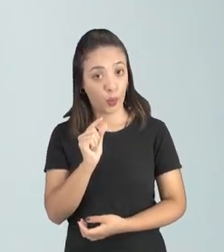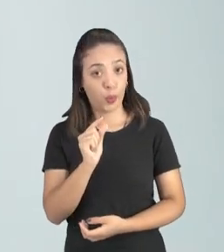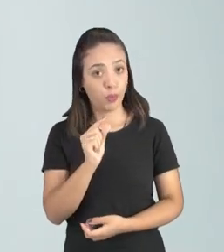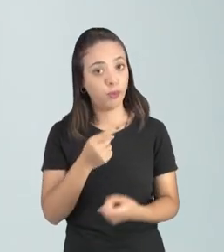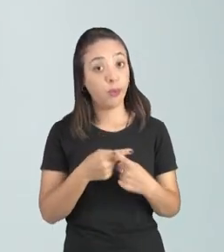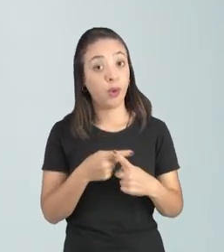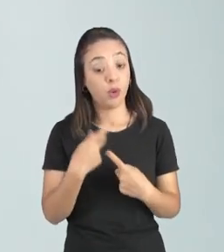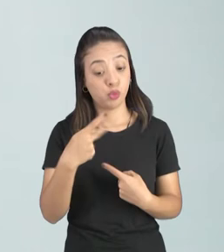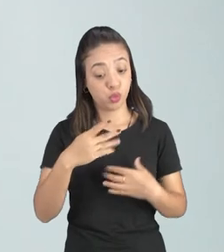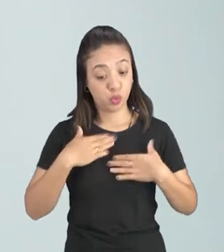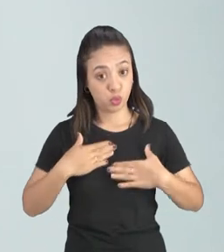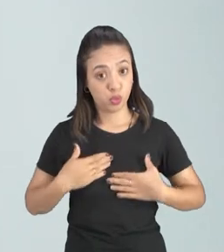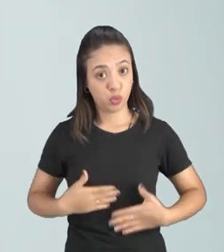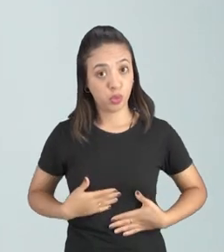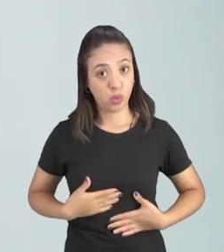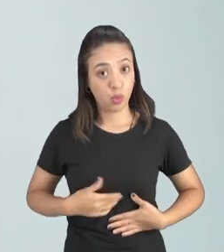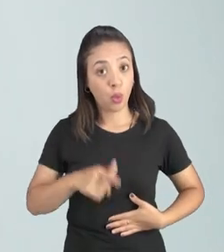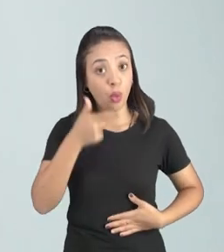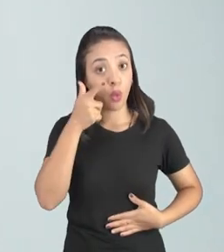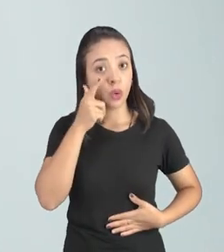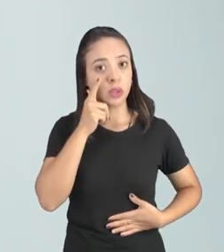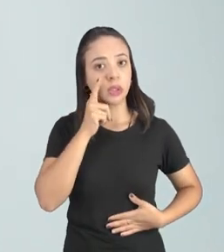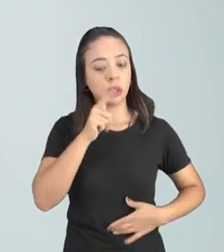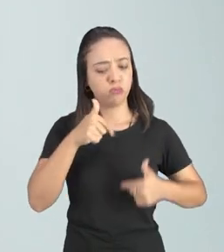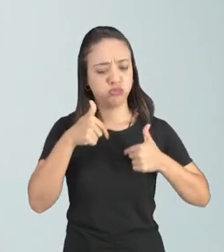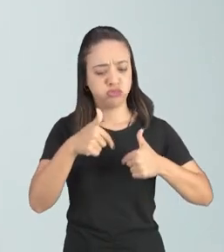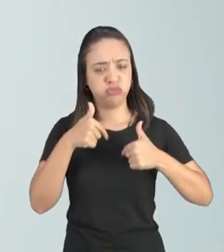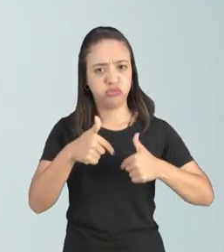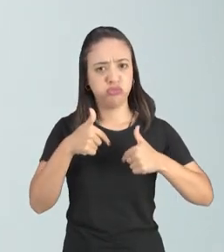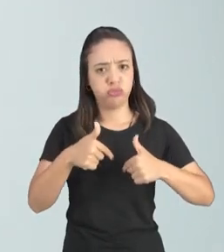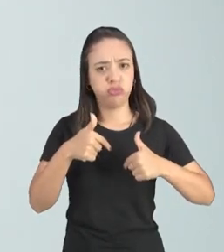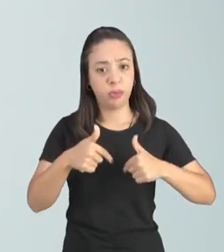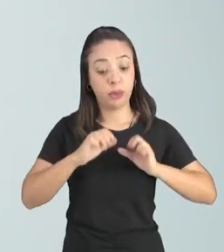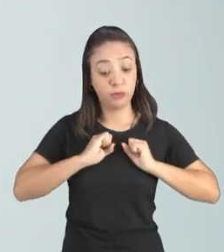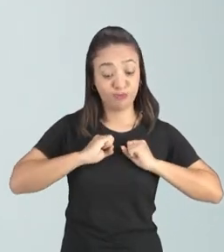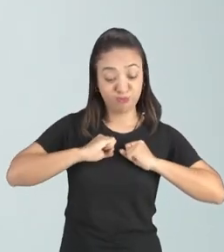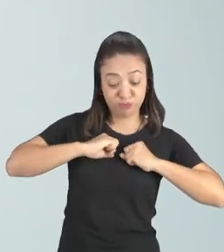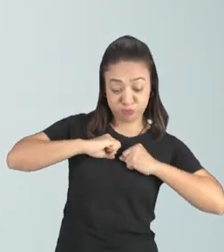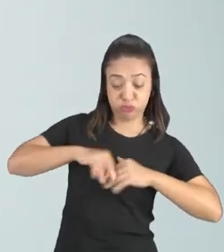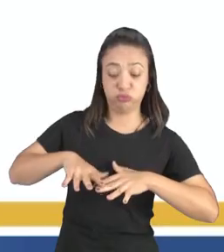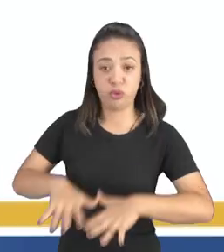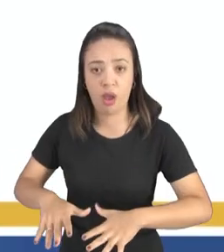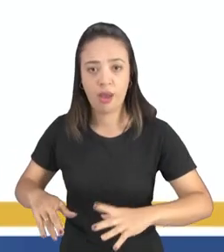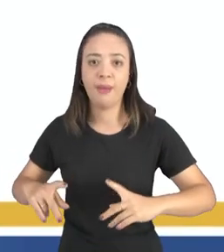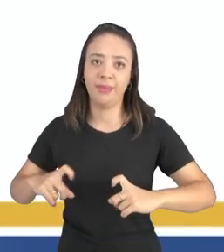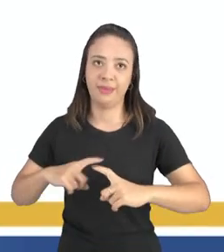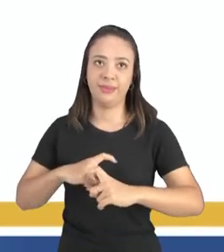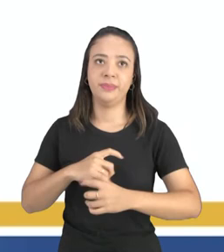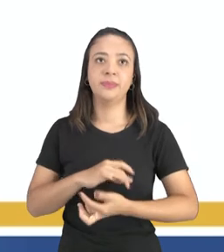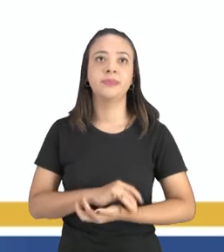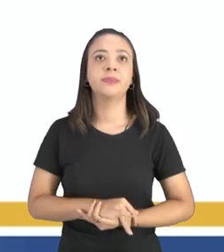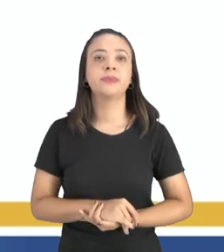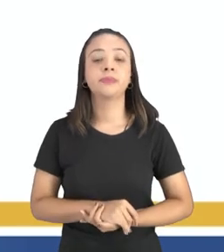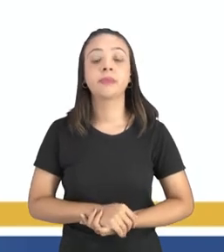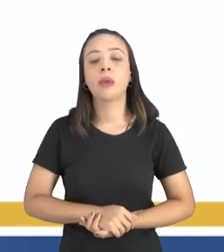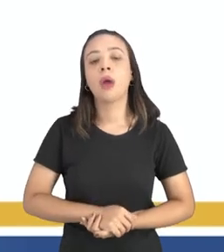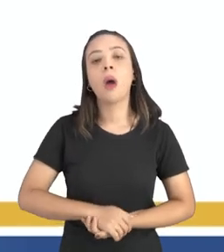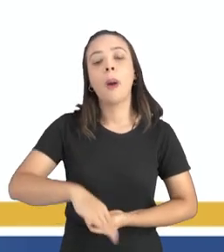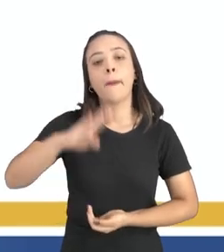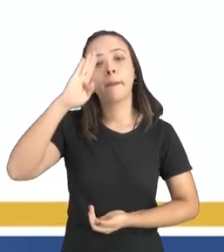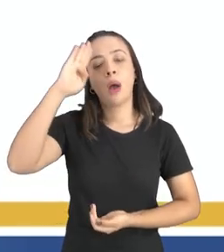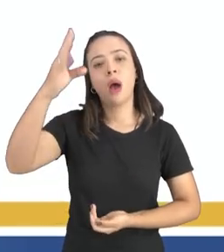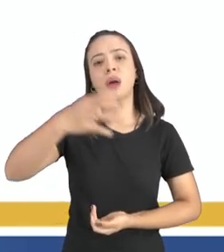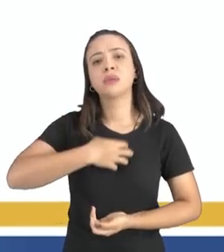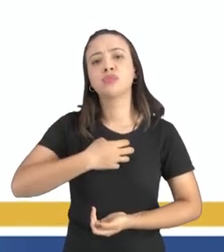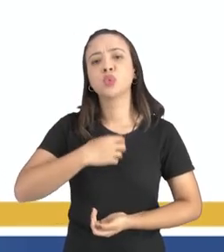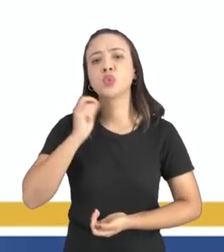corpo vai conseguir inoperar essa bactéria no seu organismo e aí os principais sintomas dessa doença